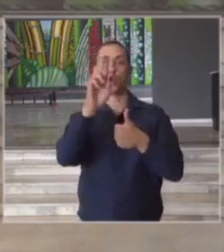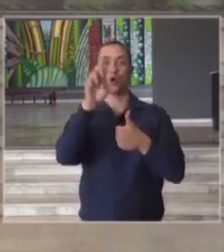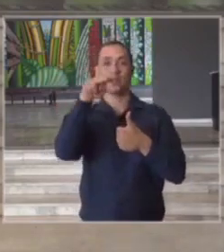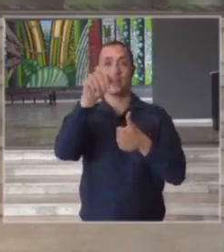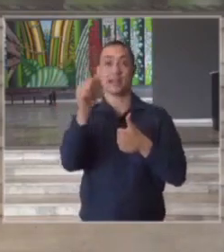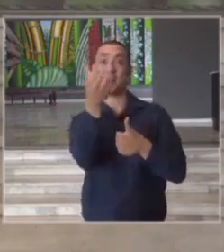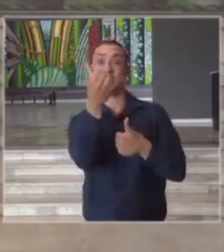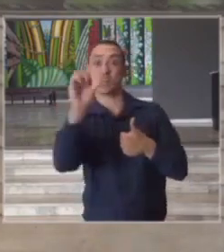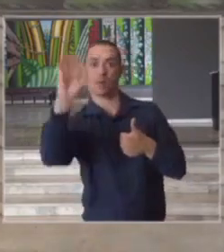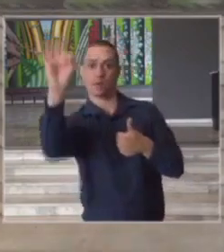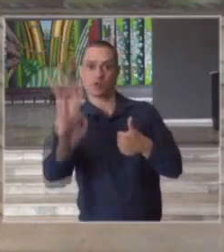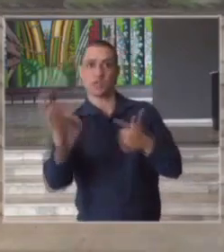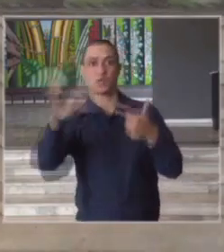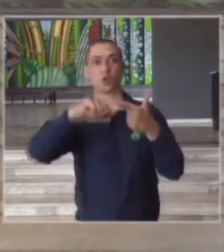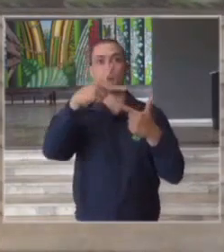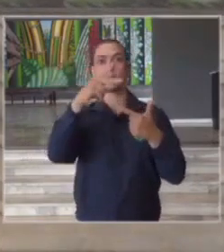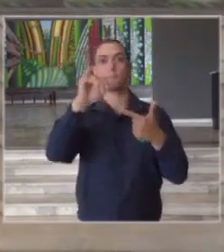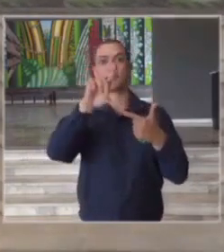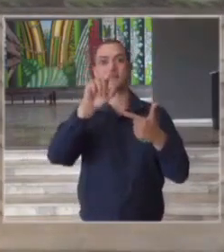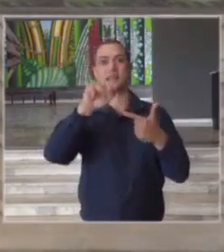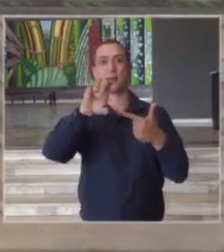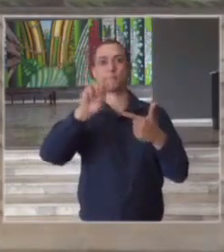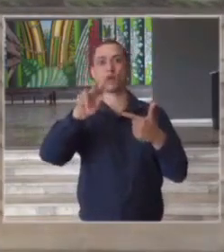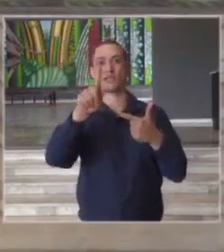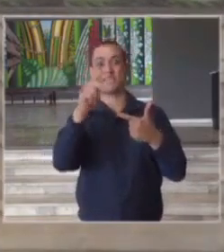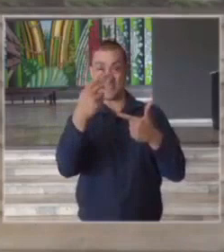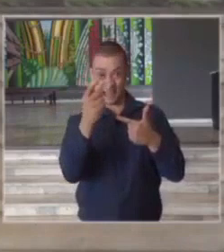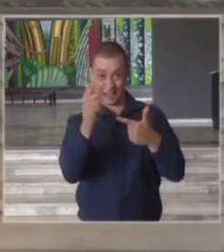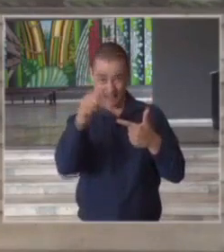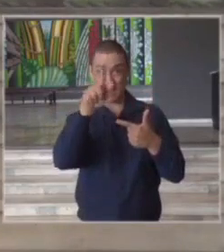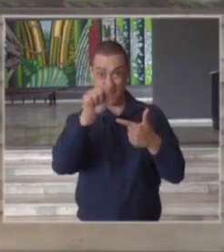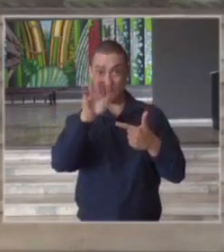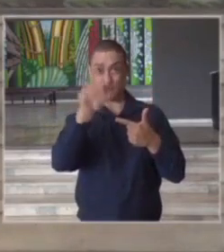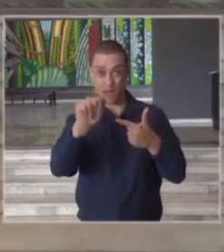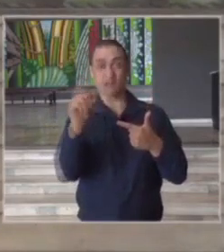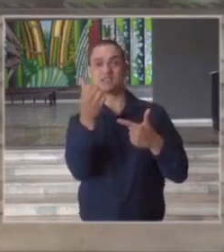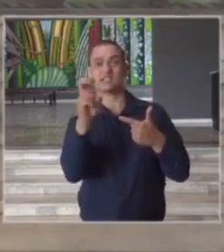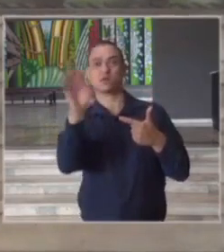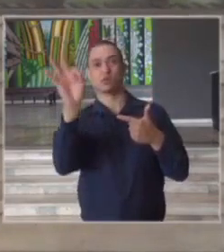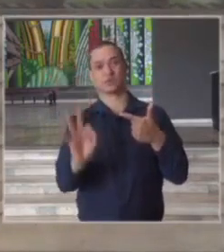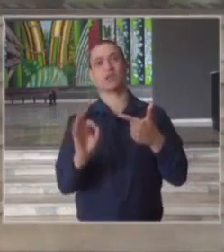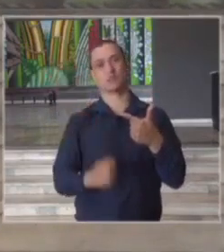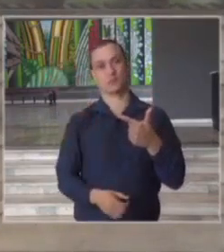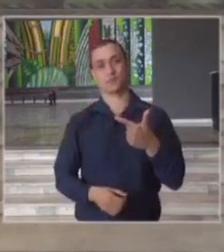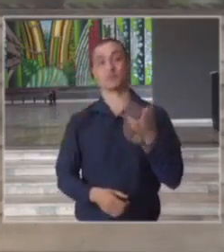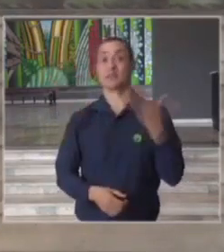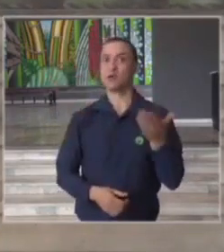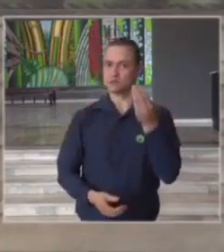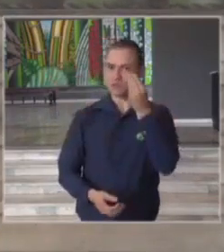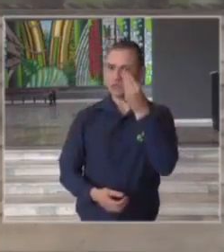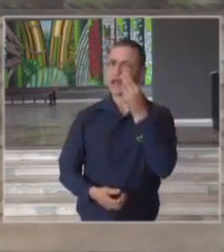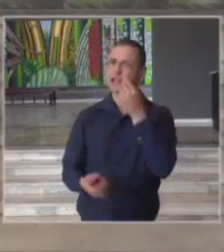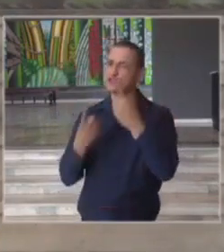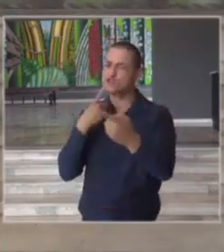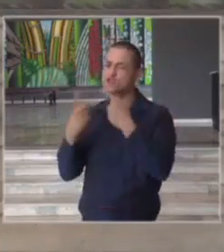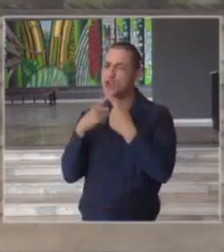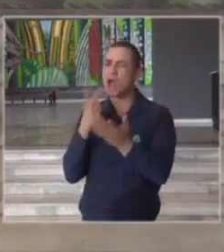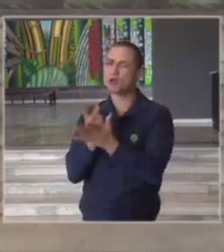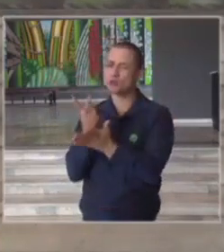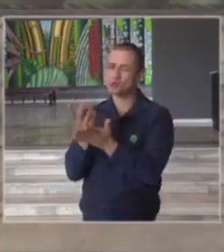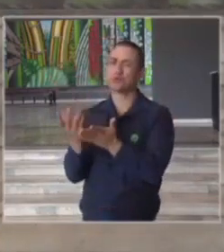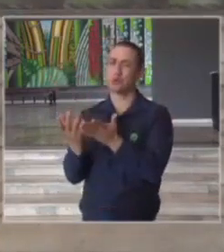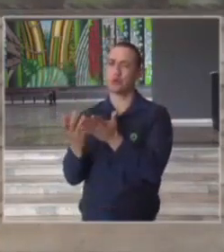69% e Pindamonhangaba com 65% vamos manter a linha do diálogo do bom